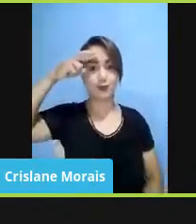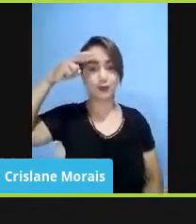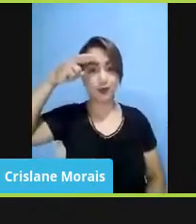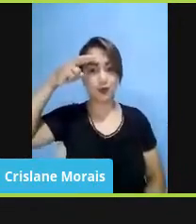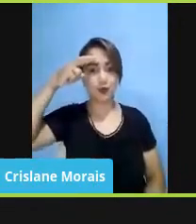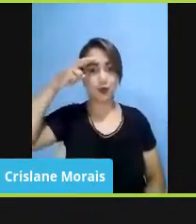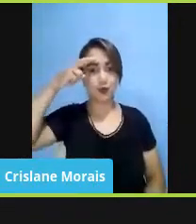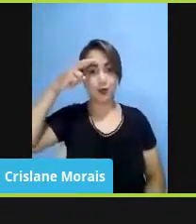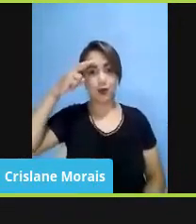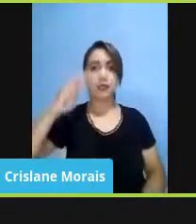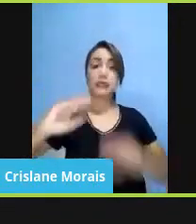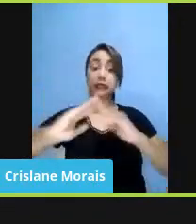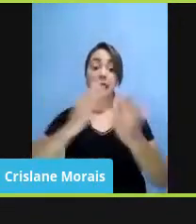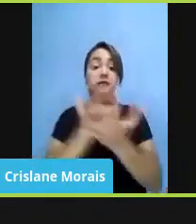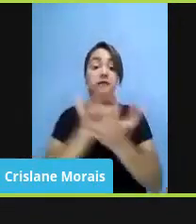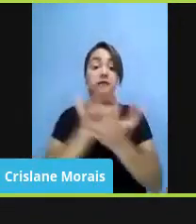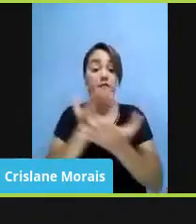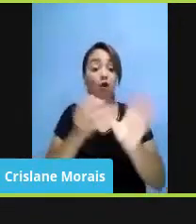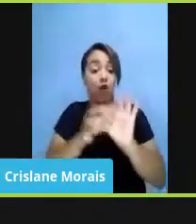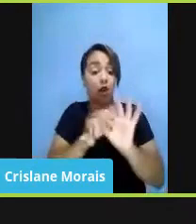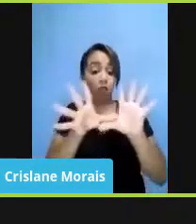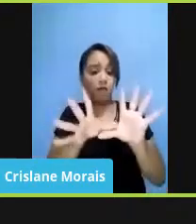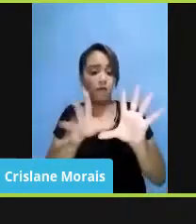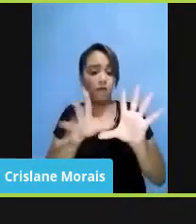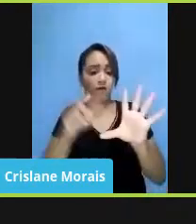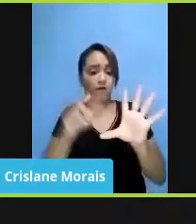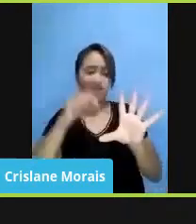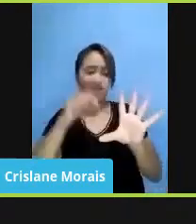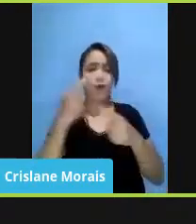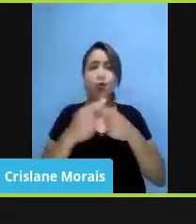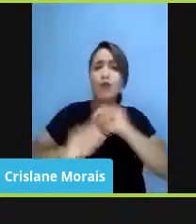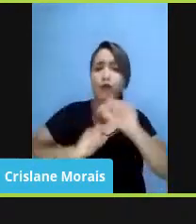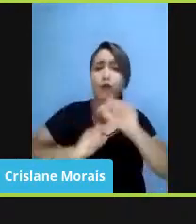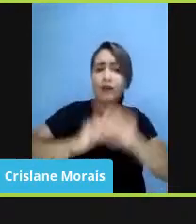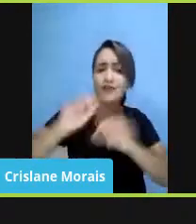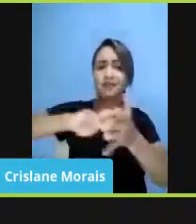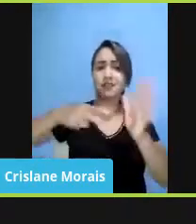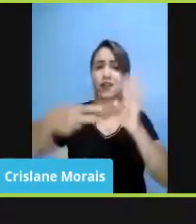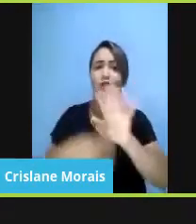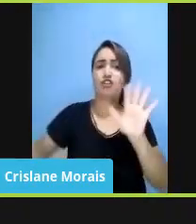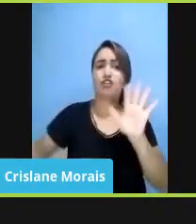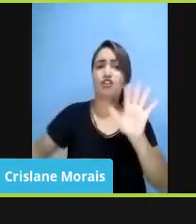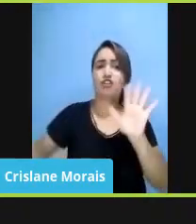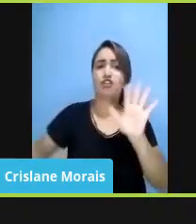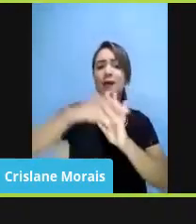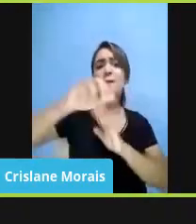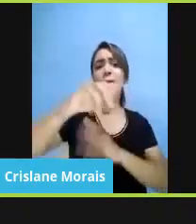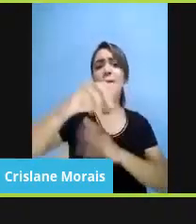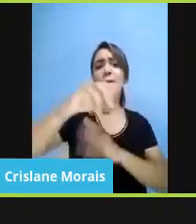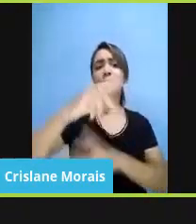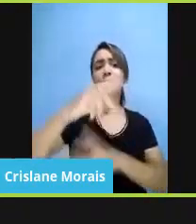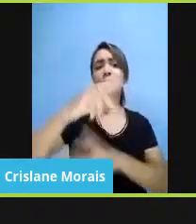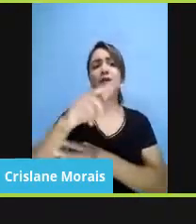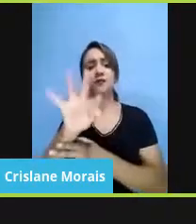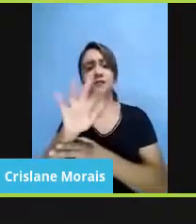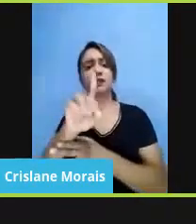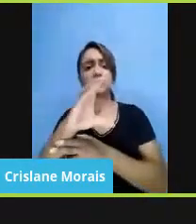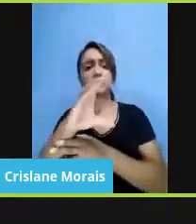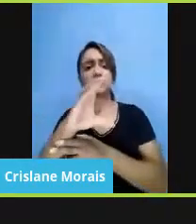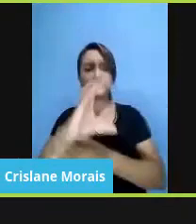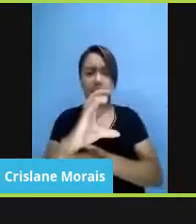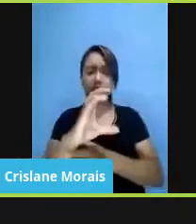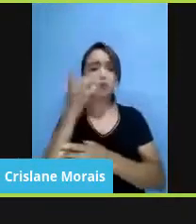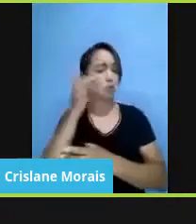Escola Sem Partido é o meu primeiro episódio na chegada da PFDC. Eu não conhecia, eu não sabia que existia uma coisa tão